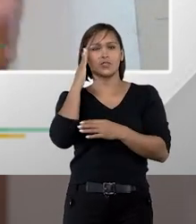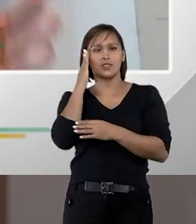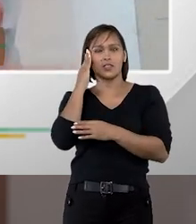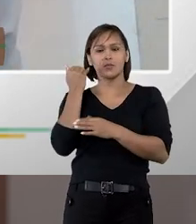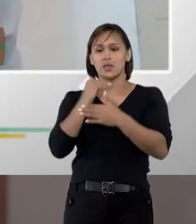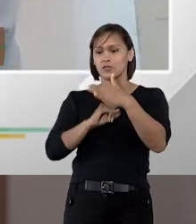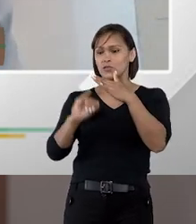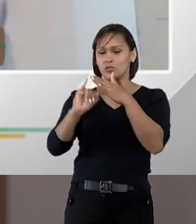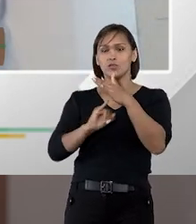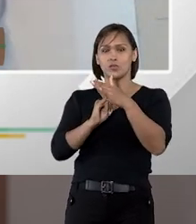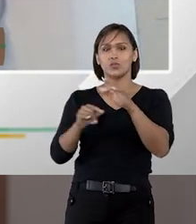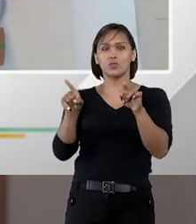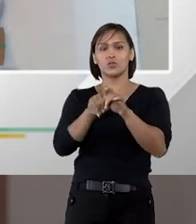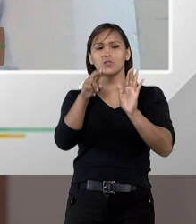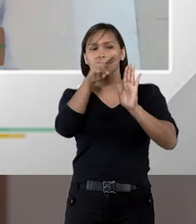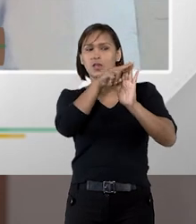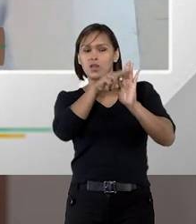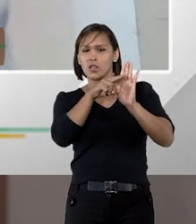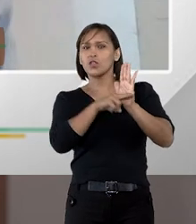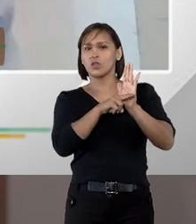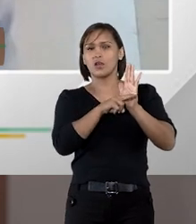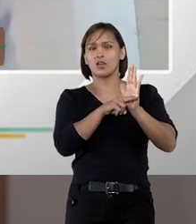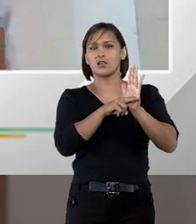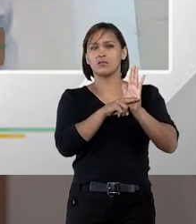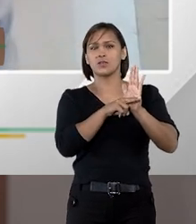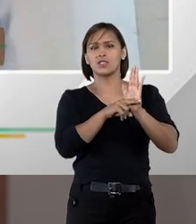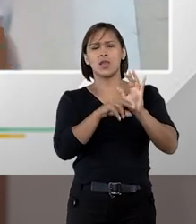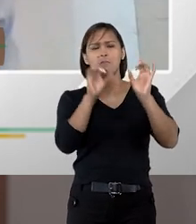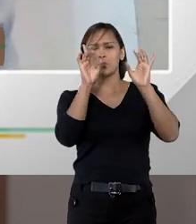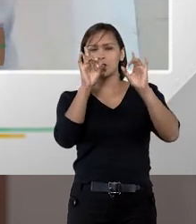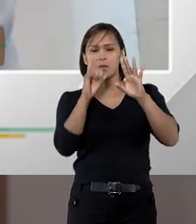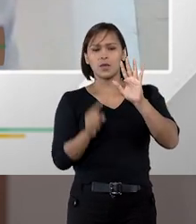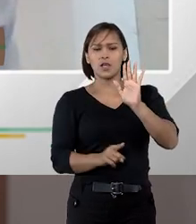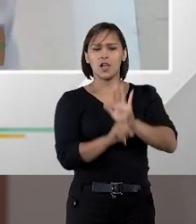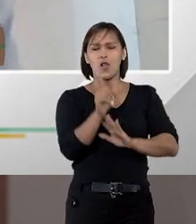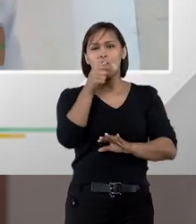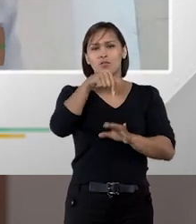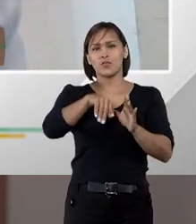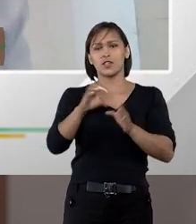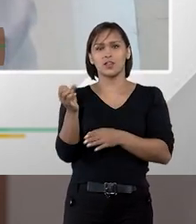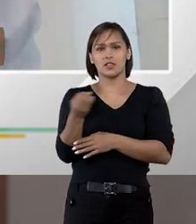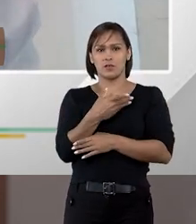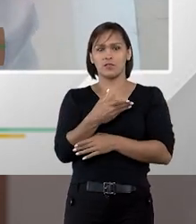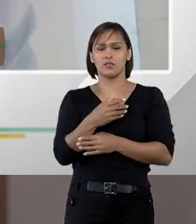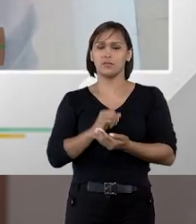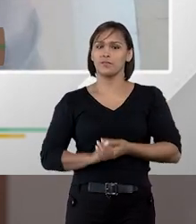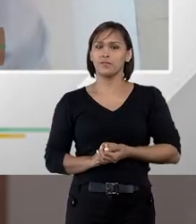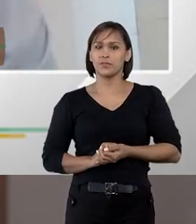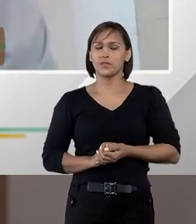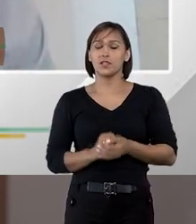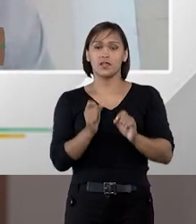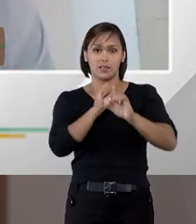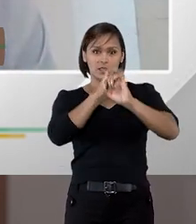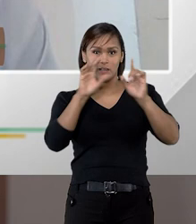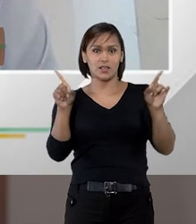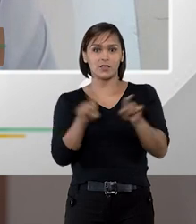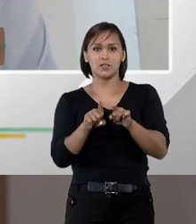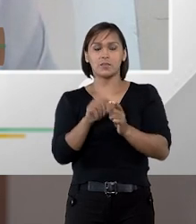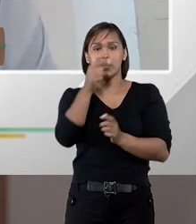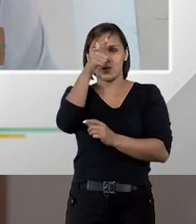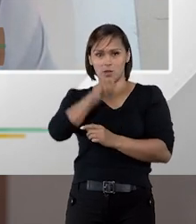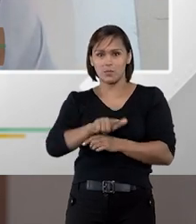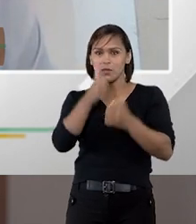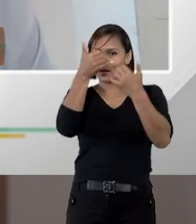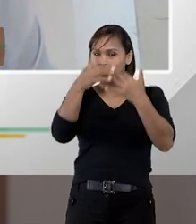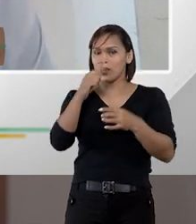interpretação de institutos e normas principalmente daquelas que foram inseridas mais recentemente claro que